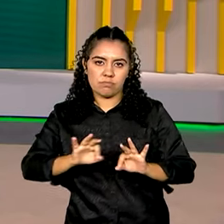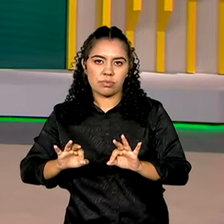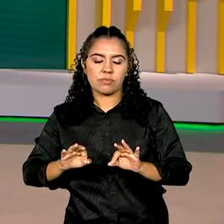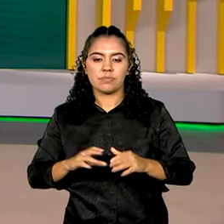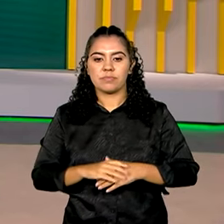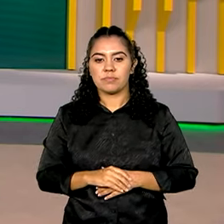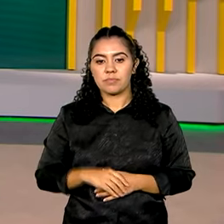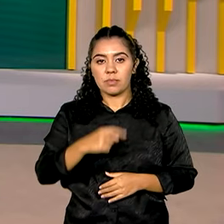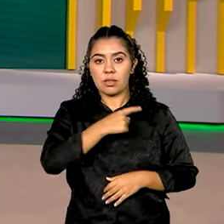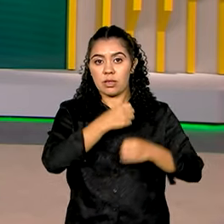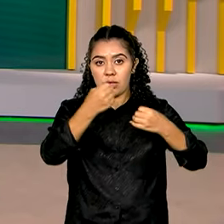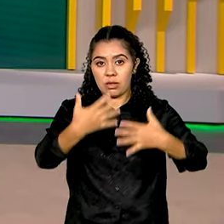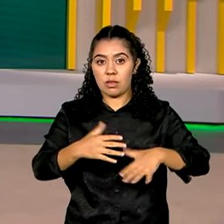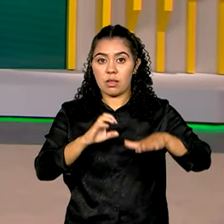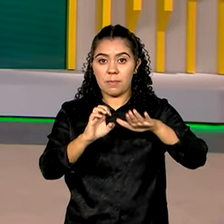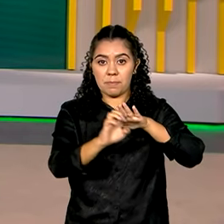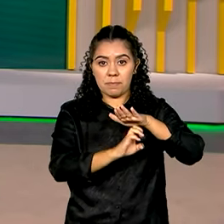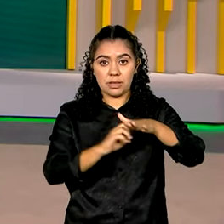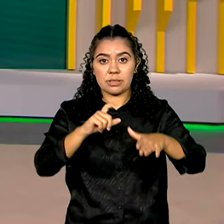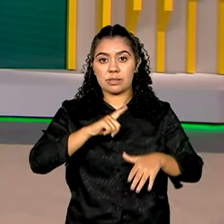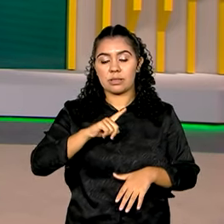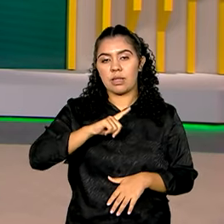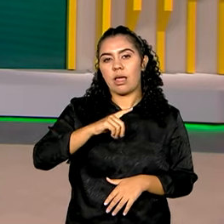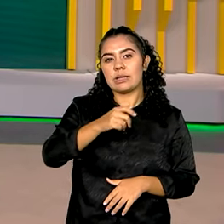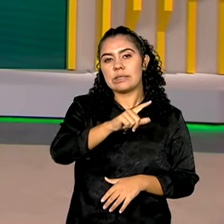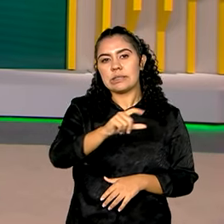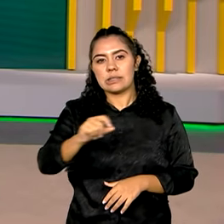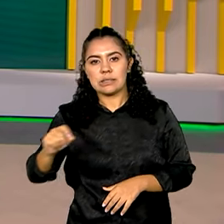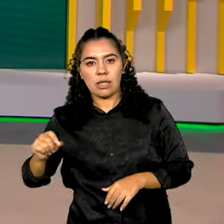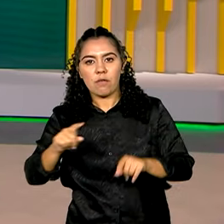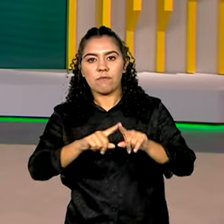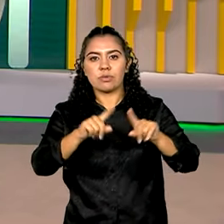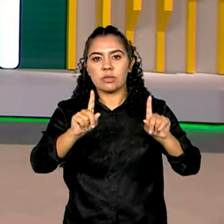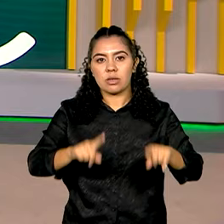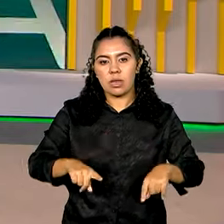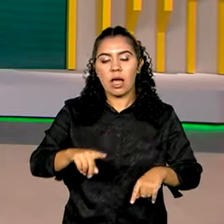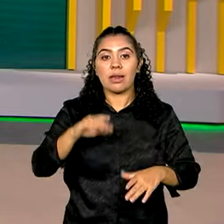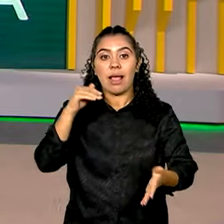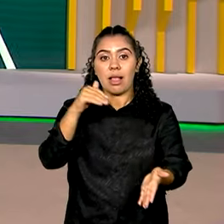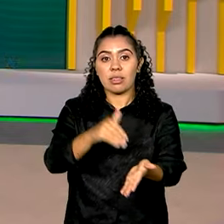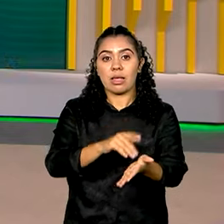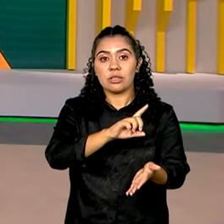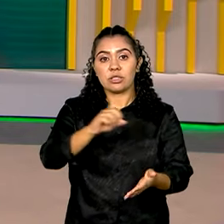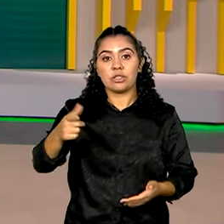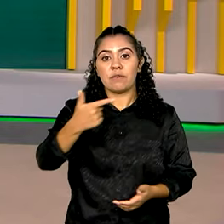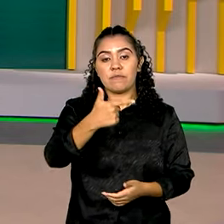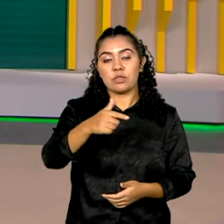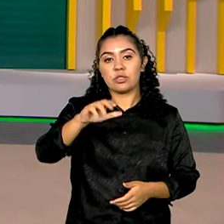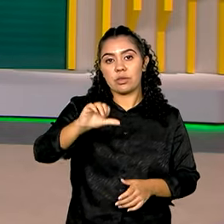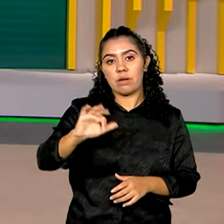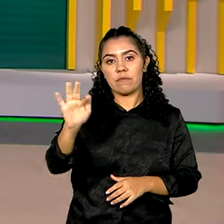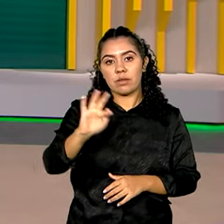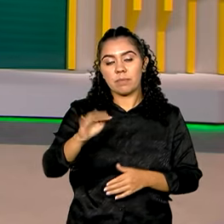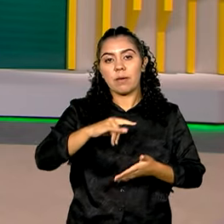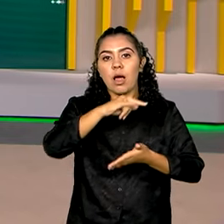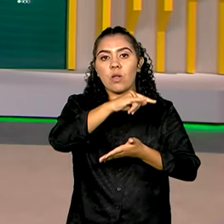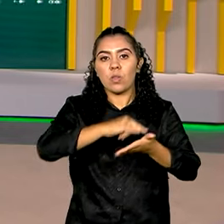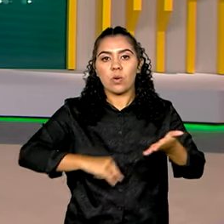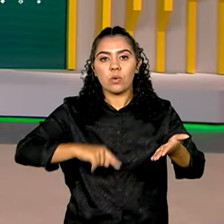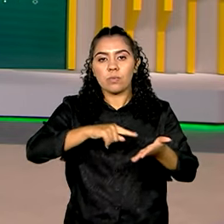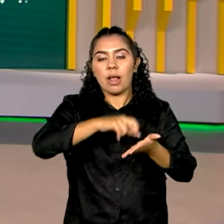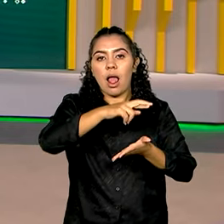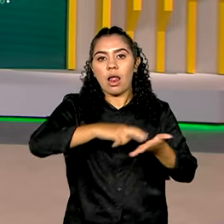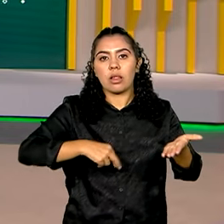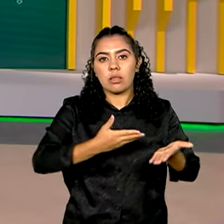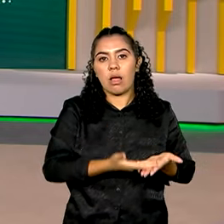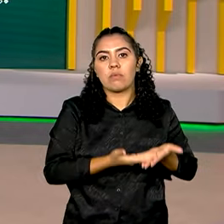Empresas com 100 funcionários ou mais têm até o dia 29 de fevereiro para encaminhar um relatório com informações sobre a